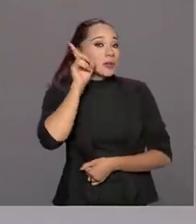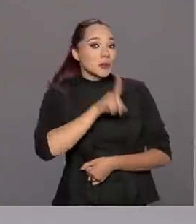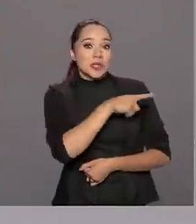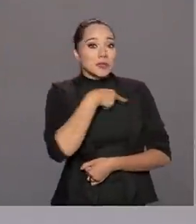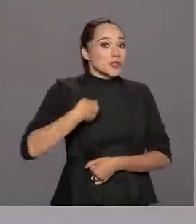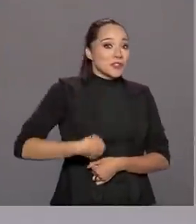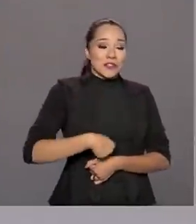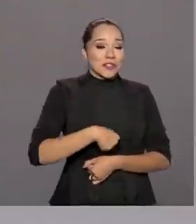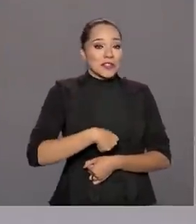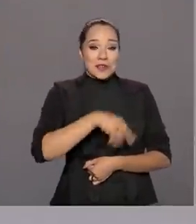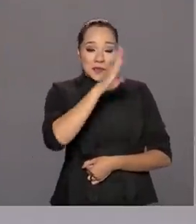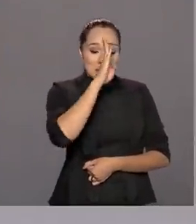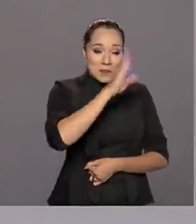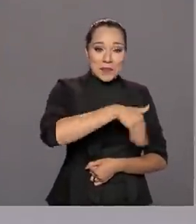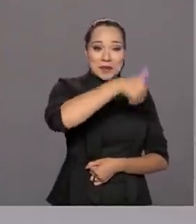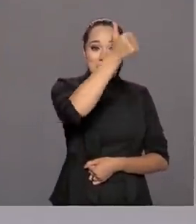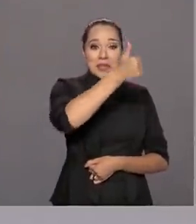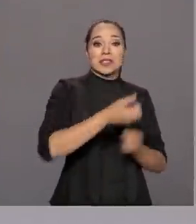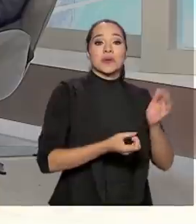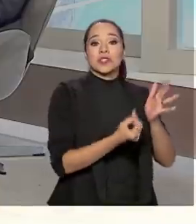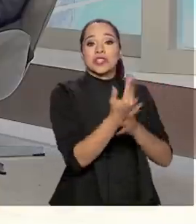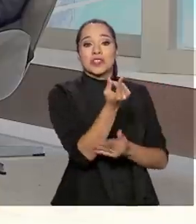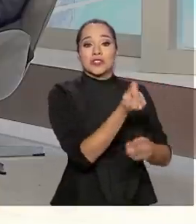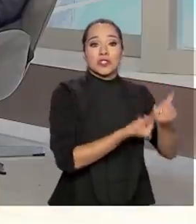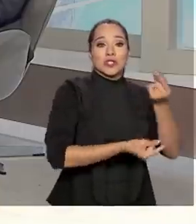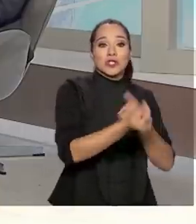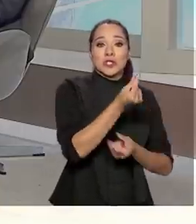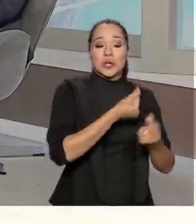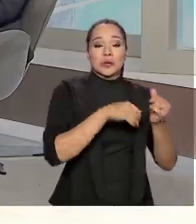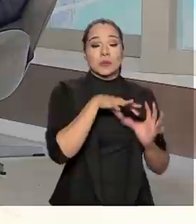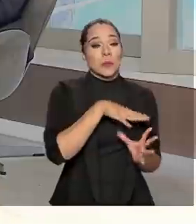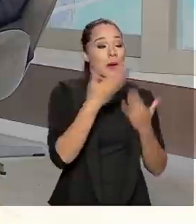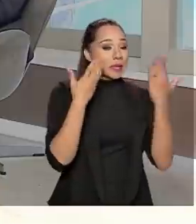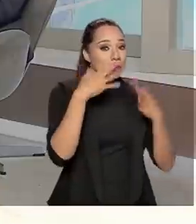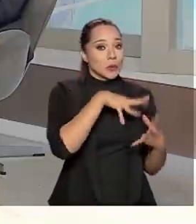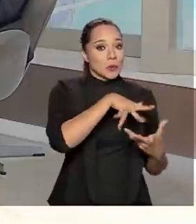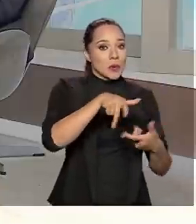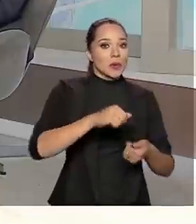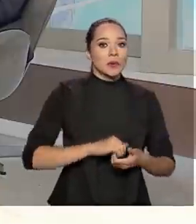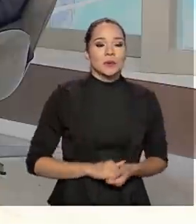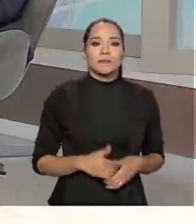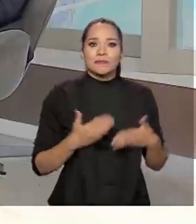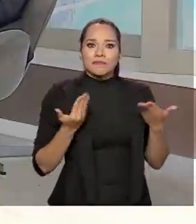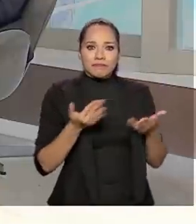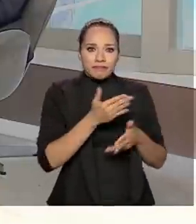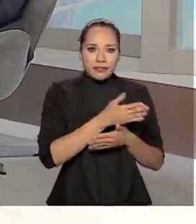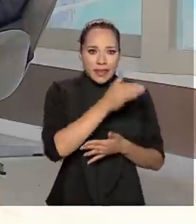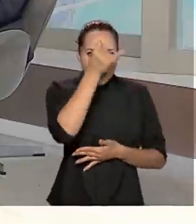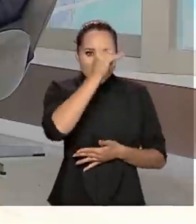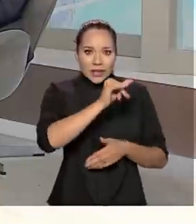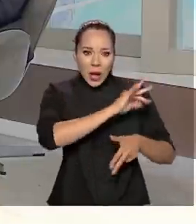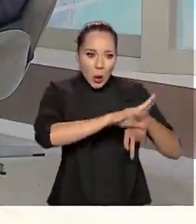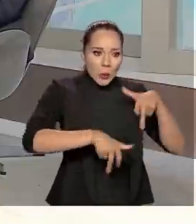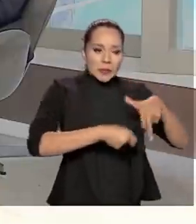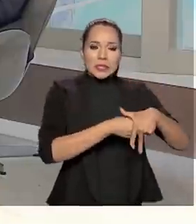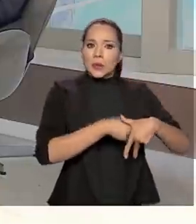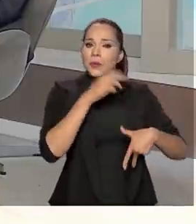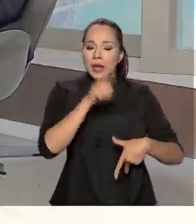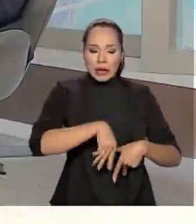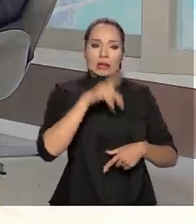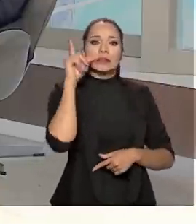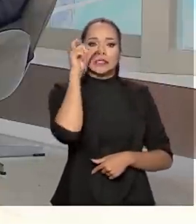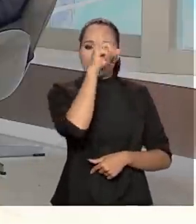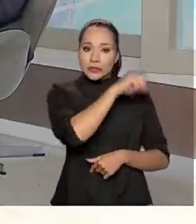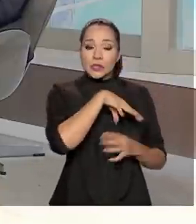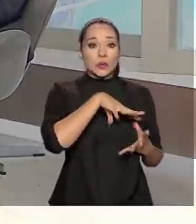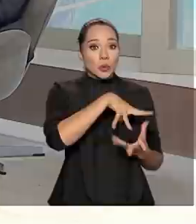China estariam na frente desse volume de recursos, isso em termos mundiais. Ou seja, combater a corrupção é um fenômeno complexo